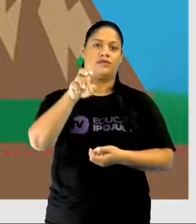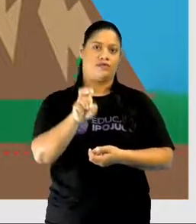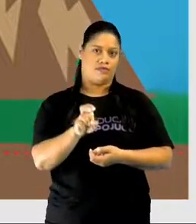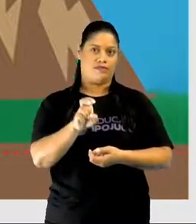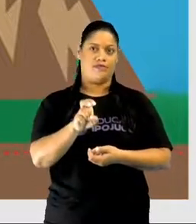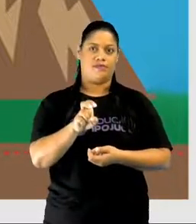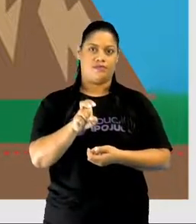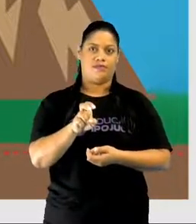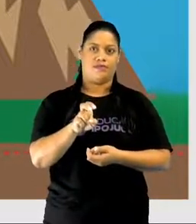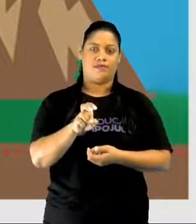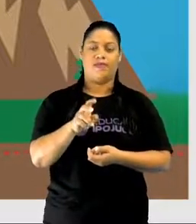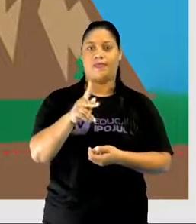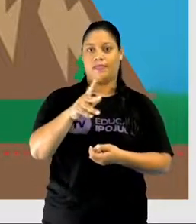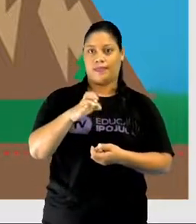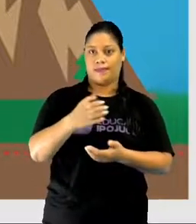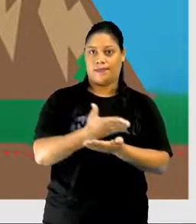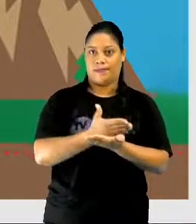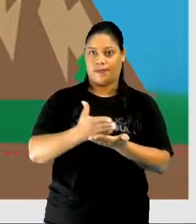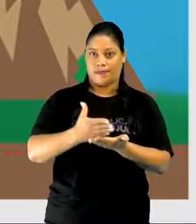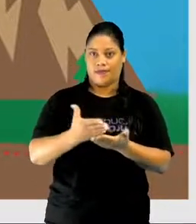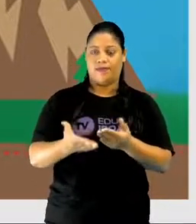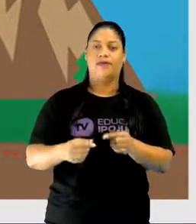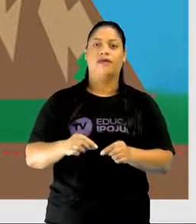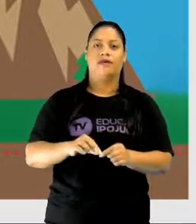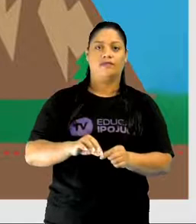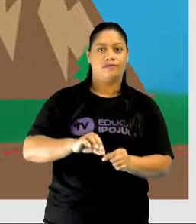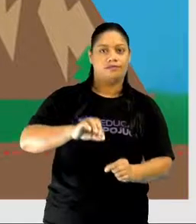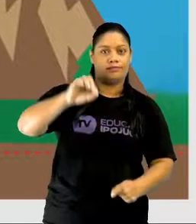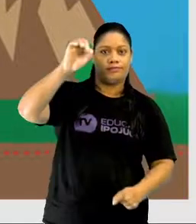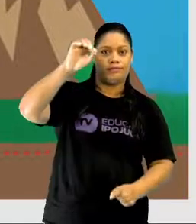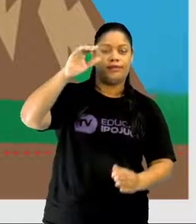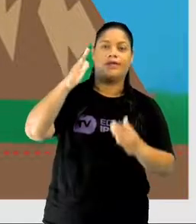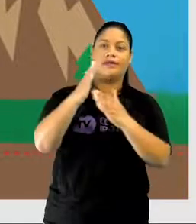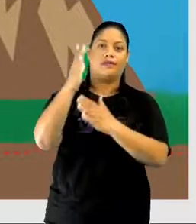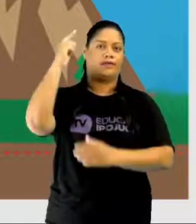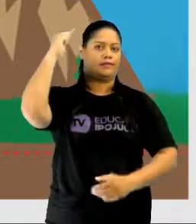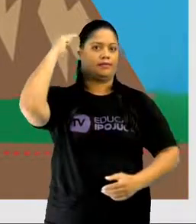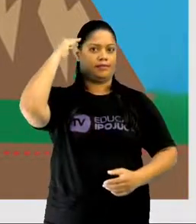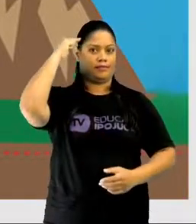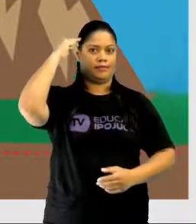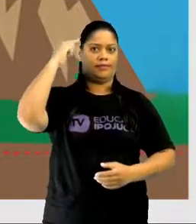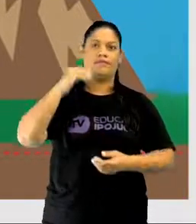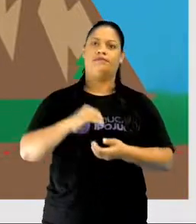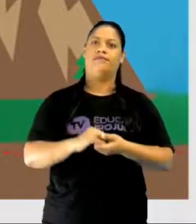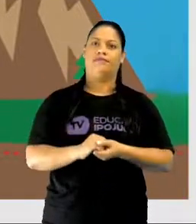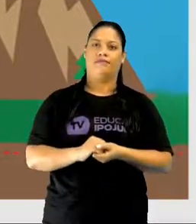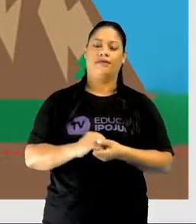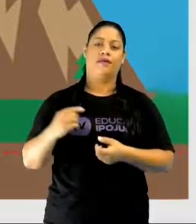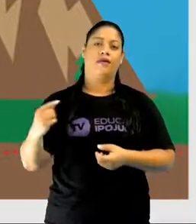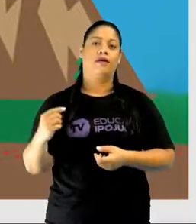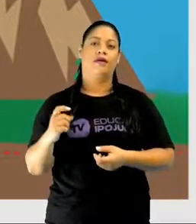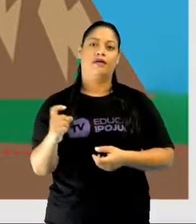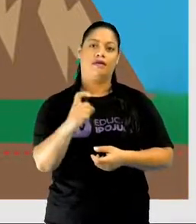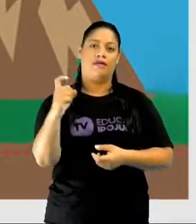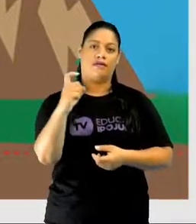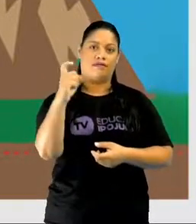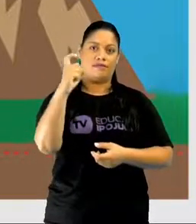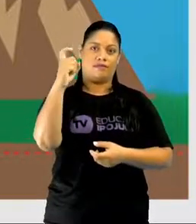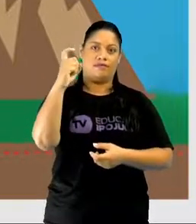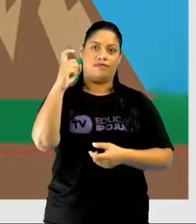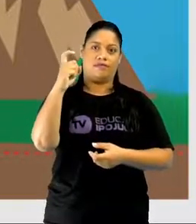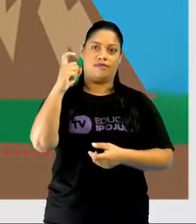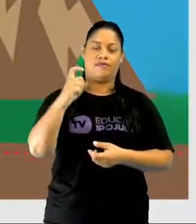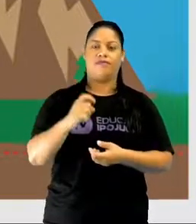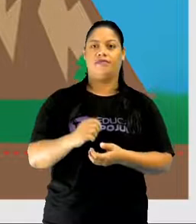medido do meu pé até a minha cabeça, ok? Mas altitude é a